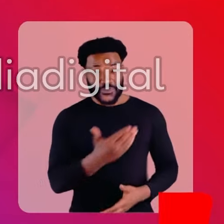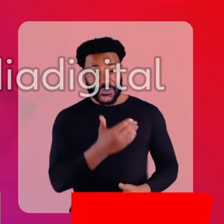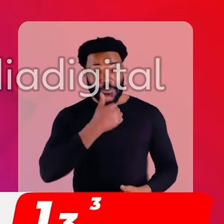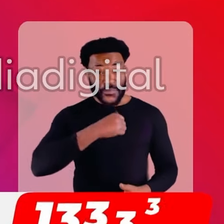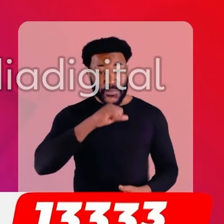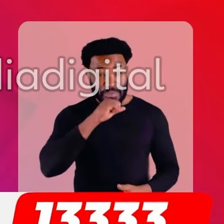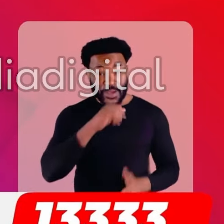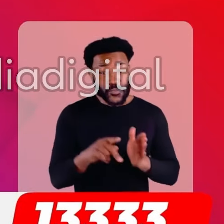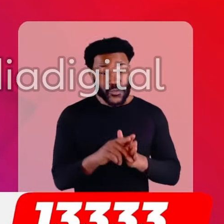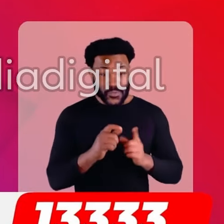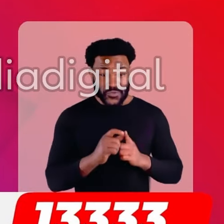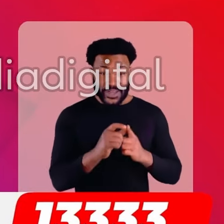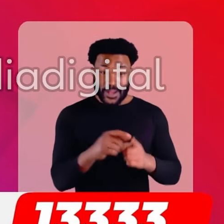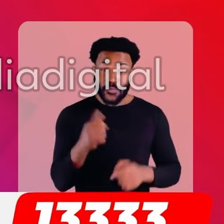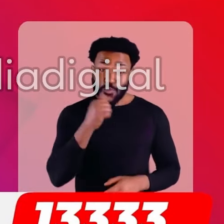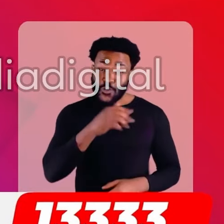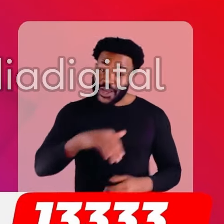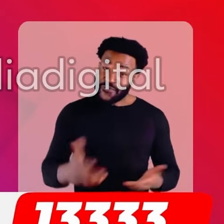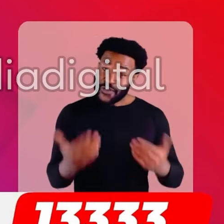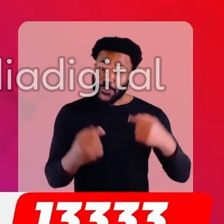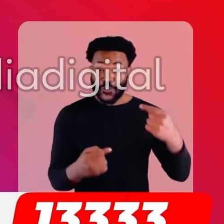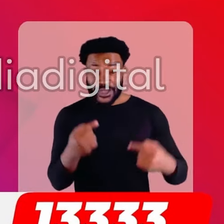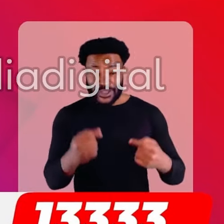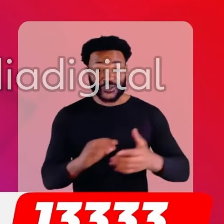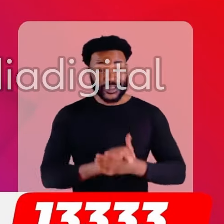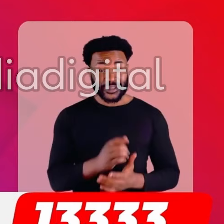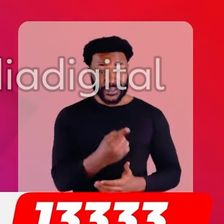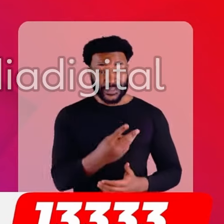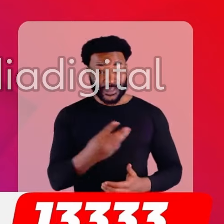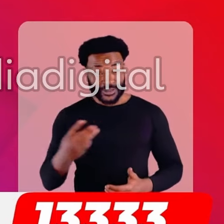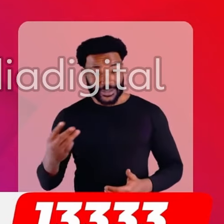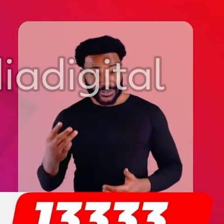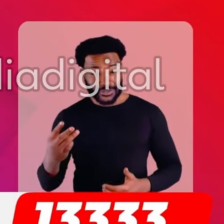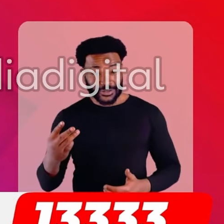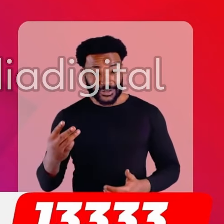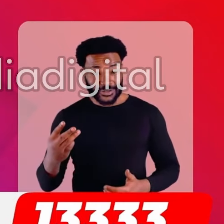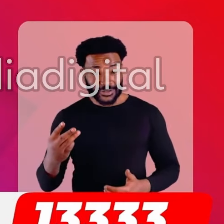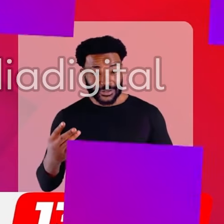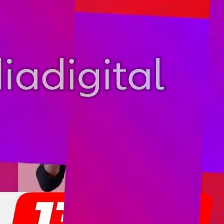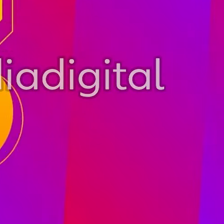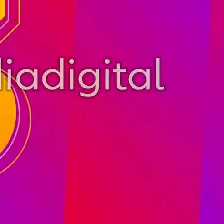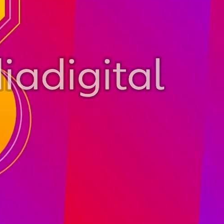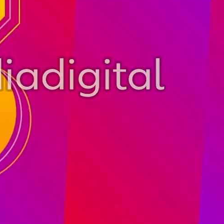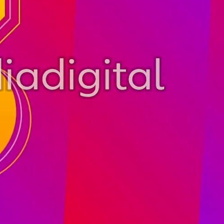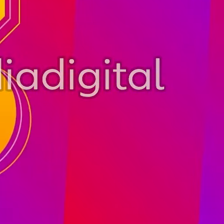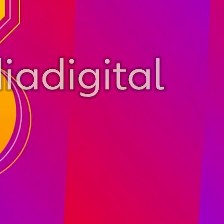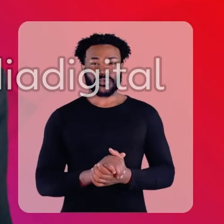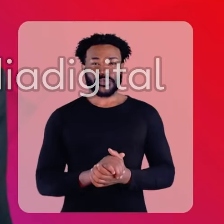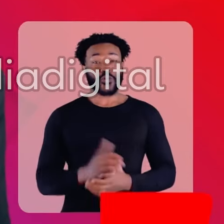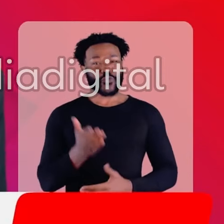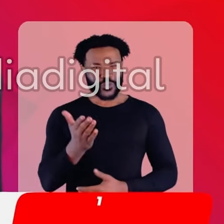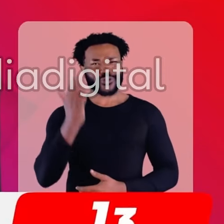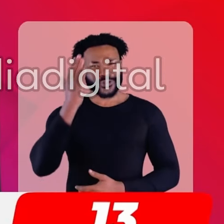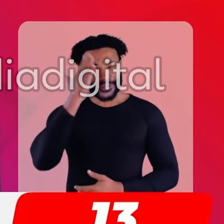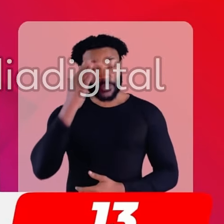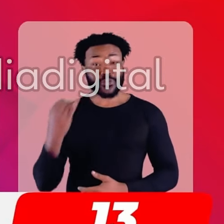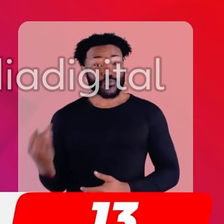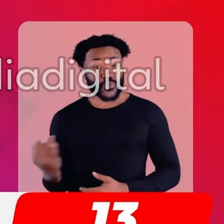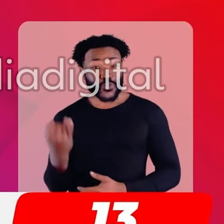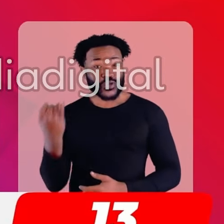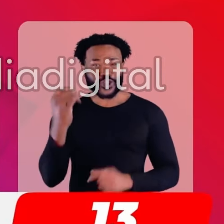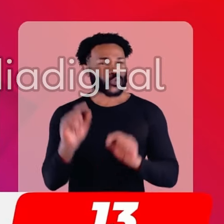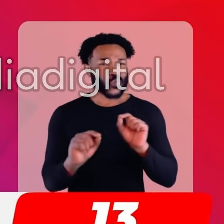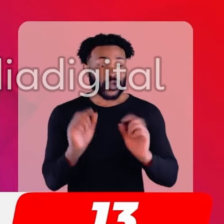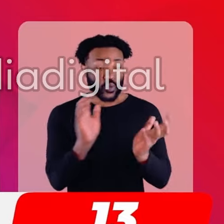Sou mãe e cria da periferia. Vamos mulherar a política. Vanilda, 13333. Vote 13! Você sabe como é